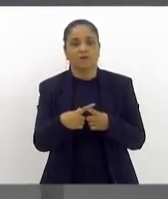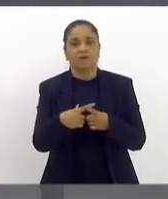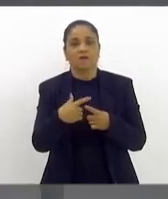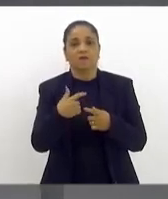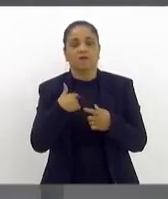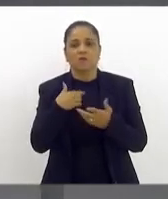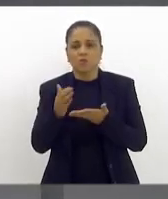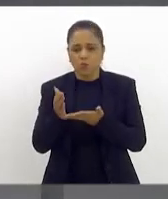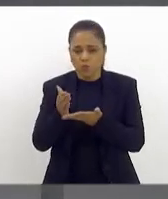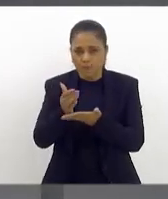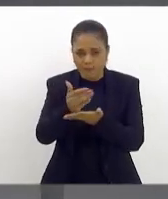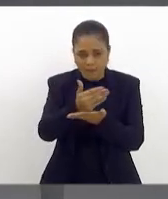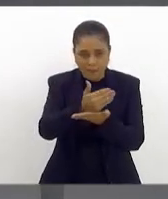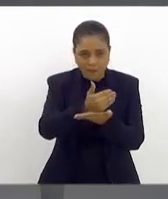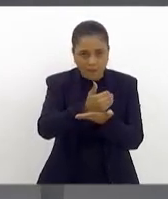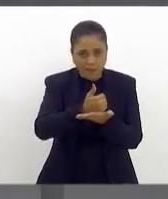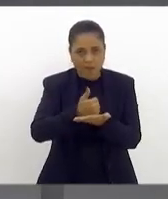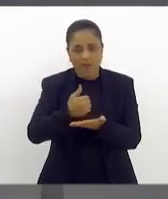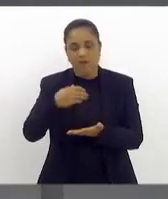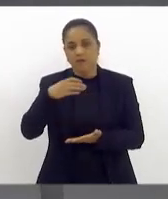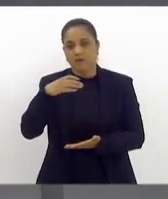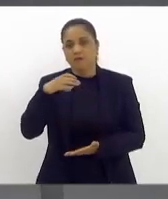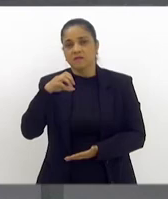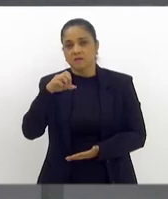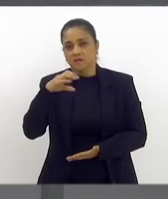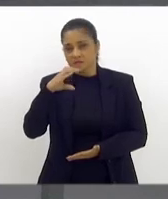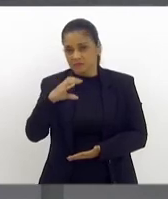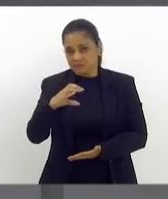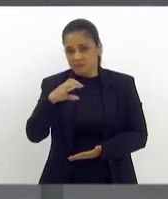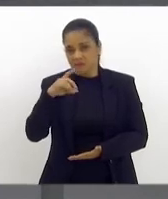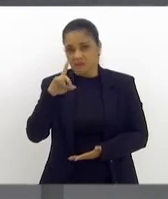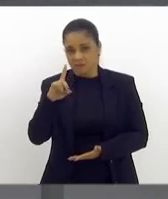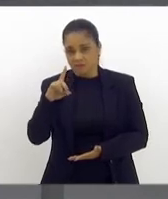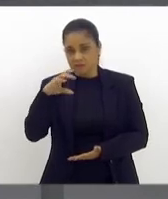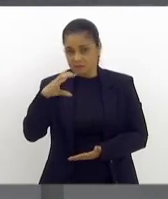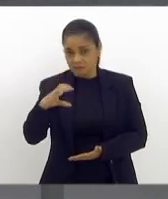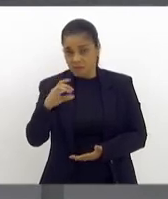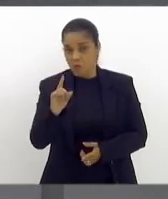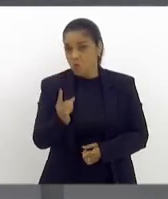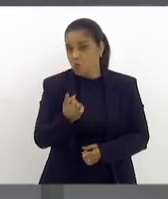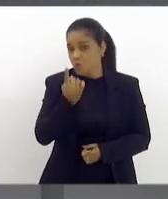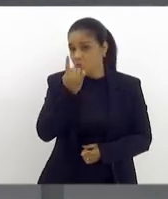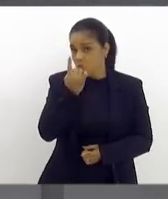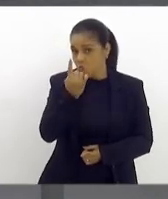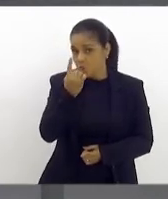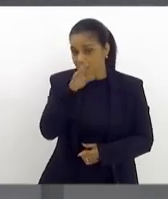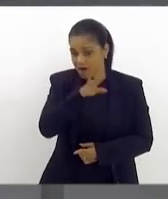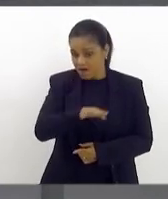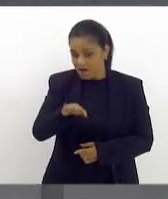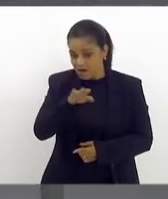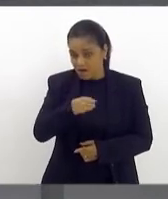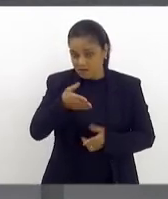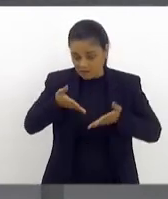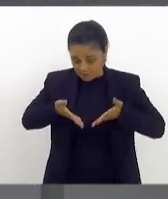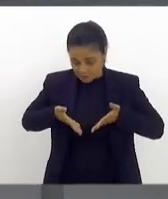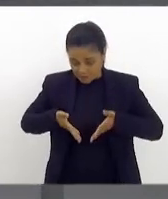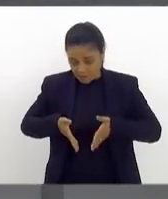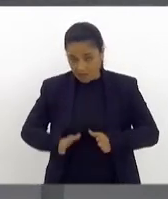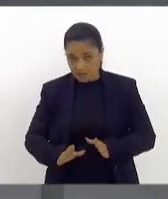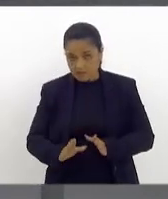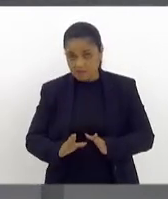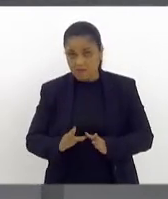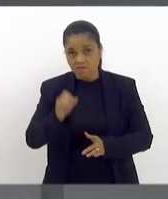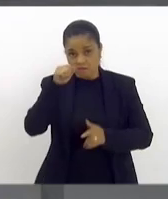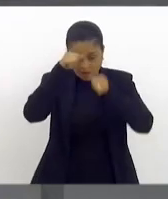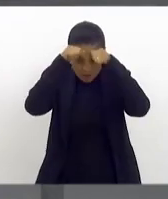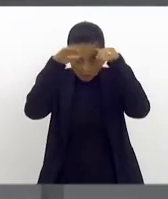prevalência pelo CDC, 1 para 36. E nós precisamos, de fato, lutar